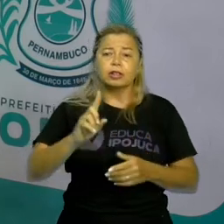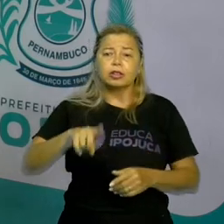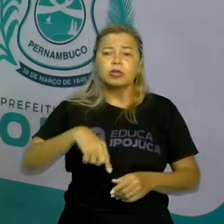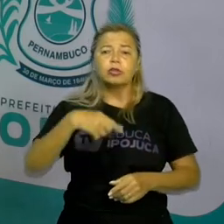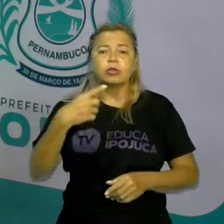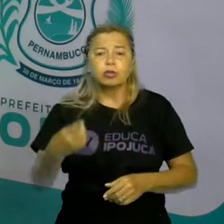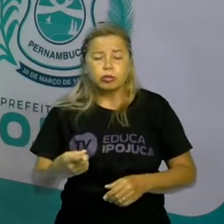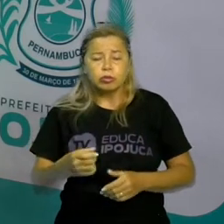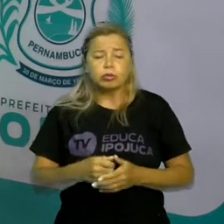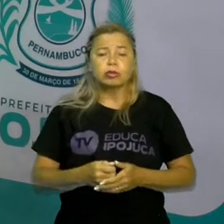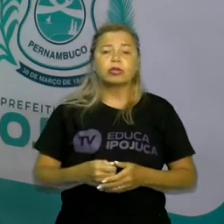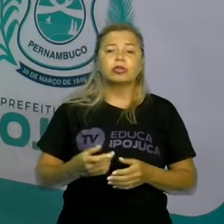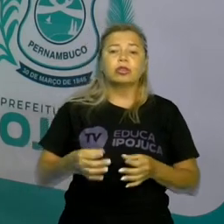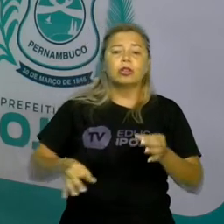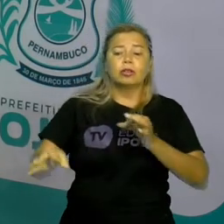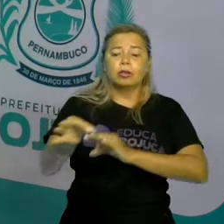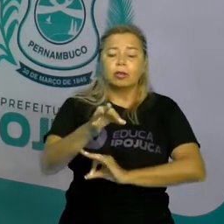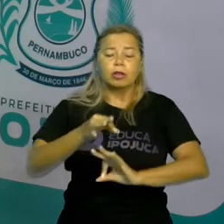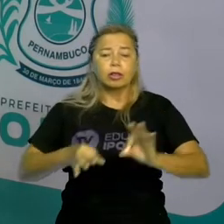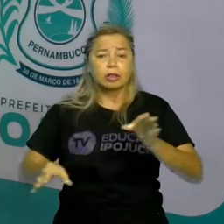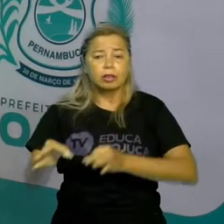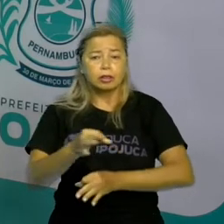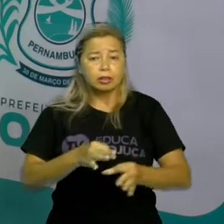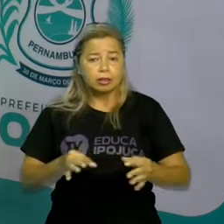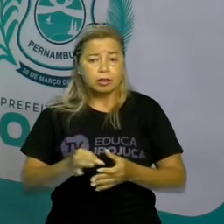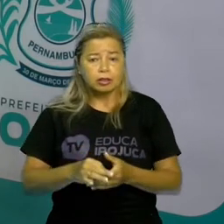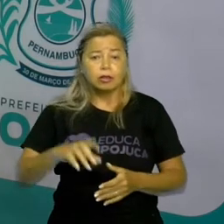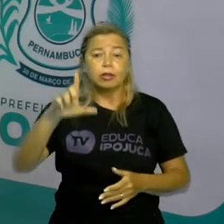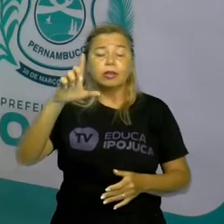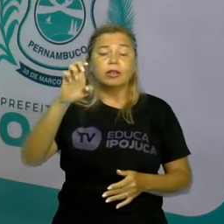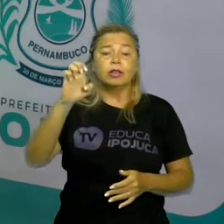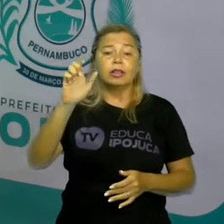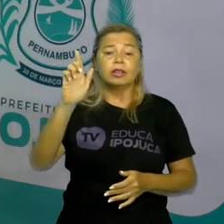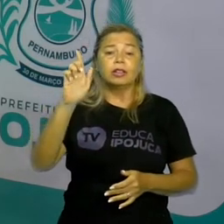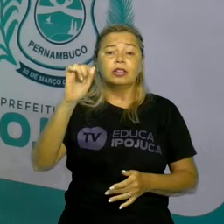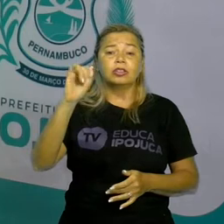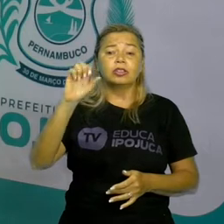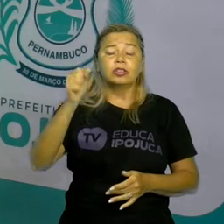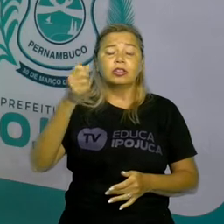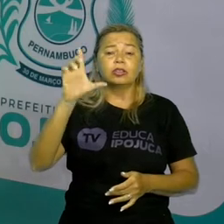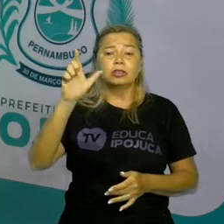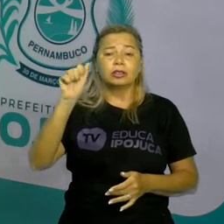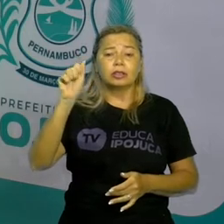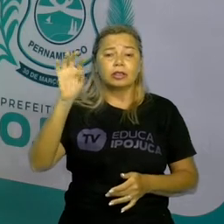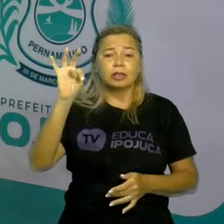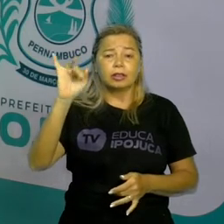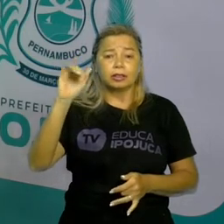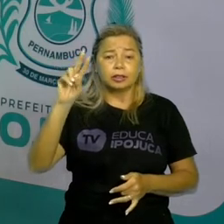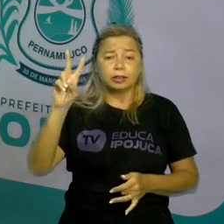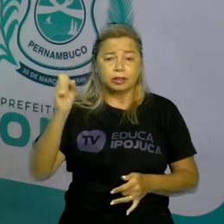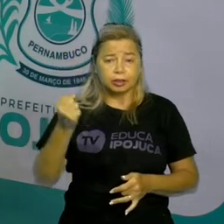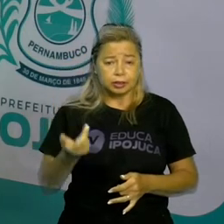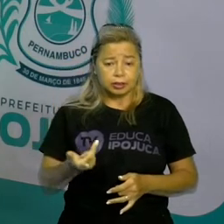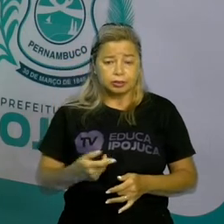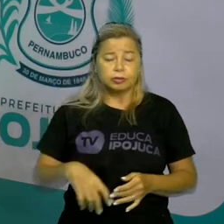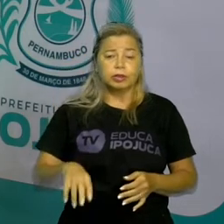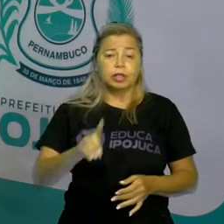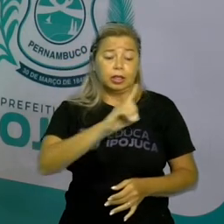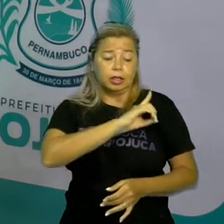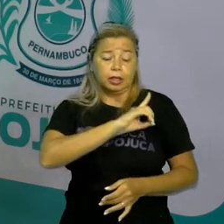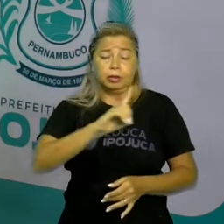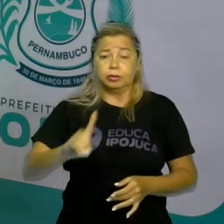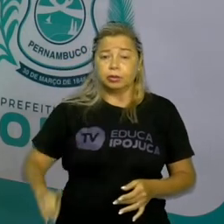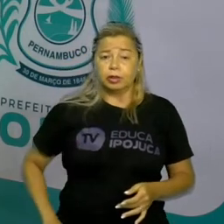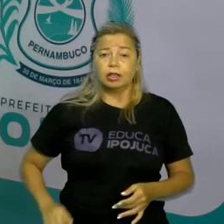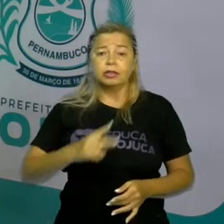legislativo? São os deputados, senadores, vereadores. Quem é o poder judiciário? Ministério